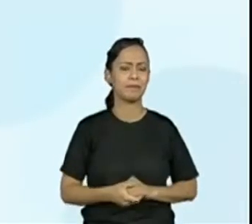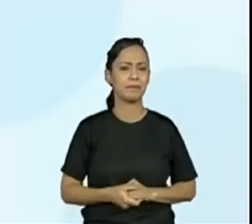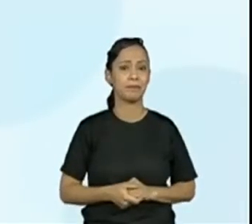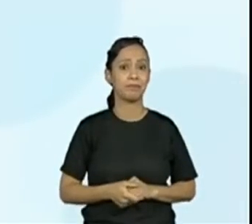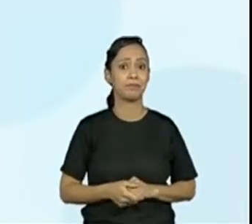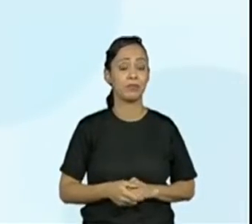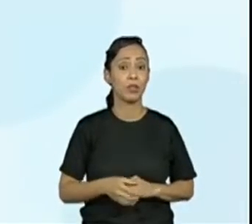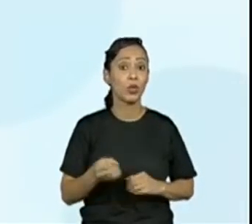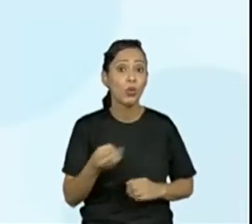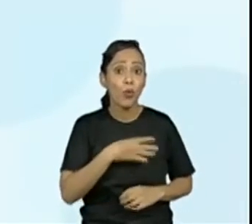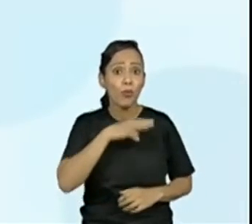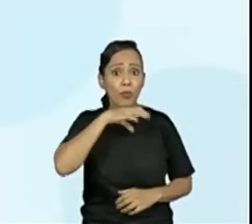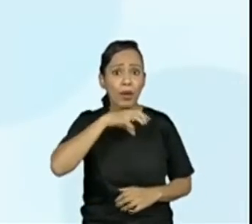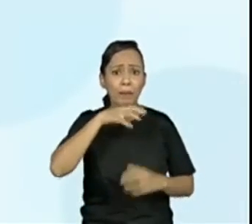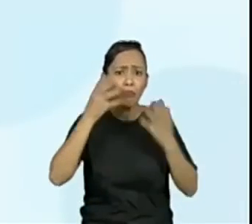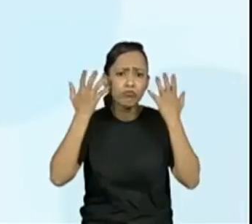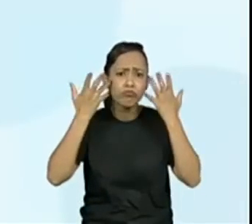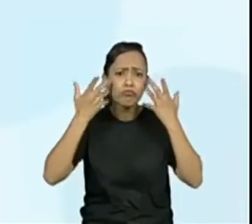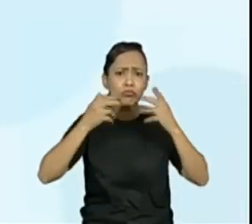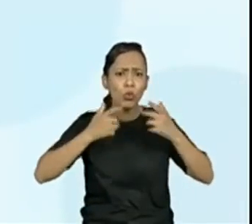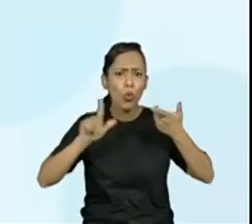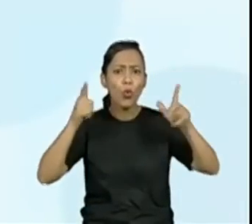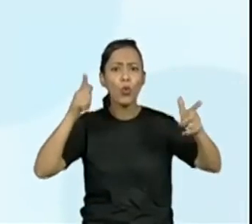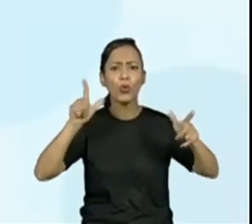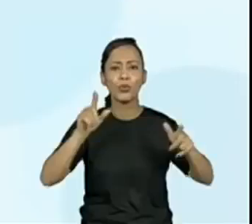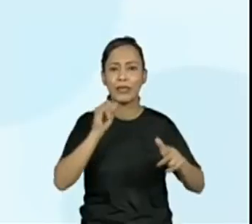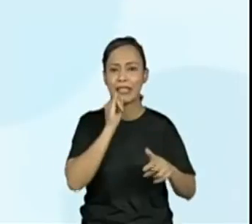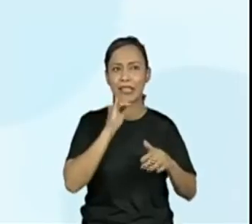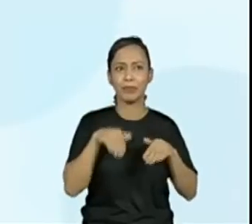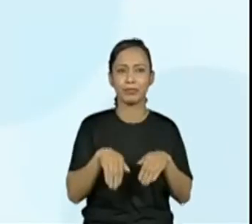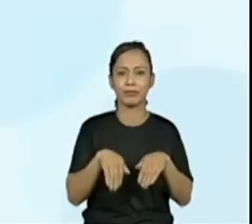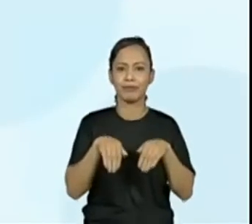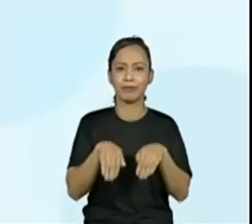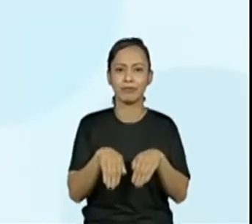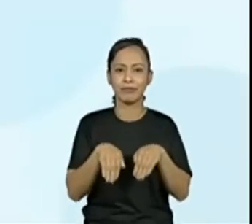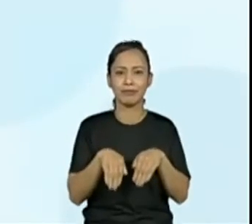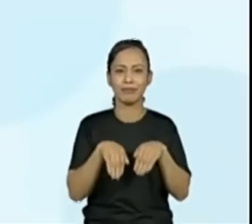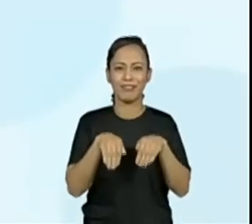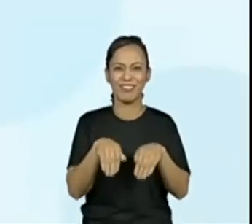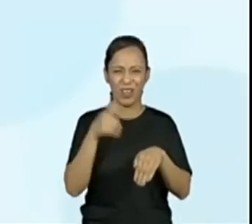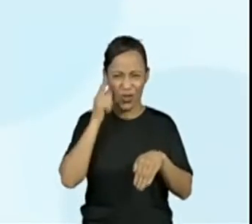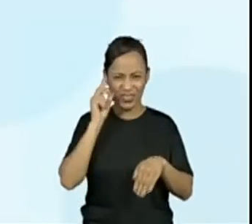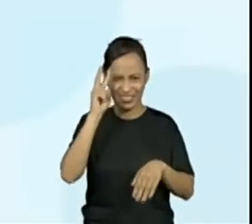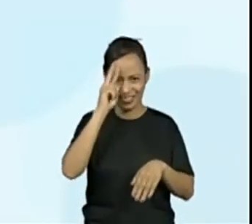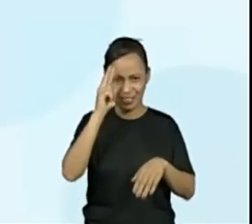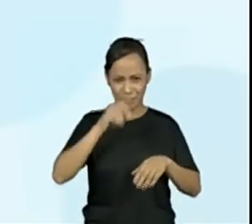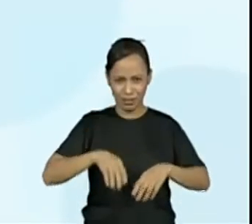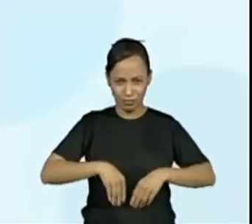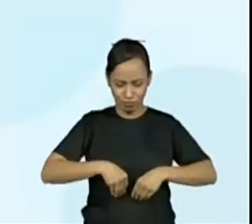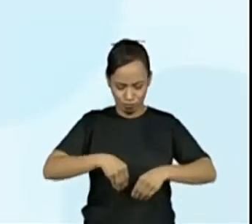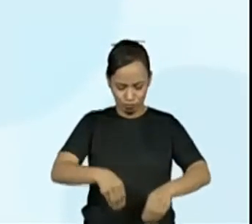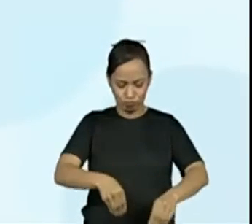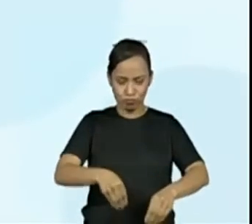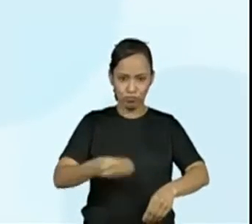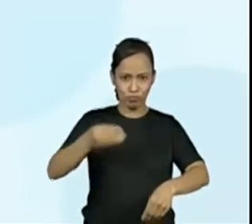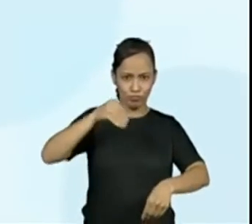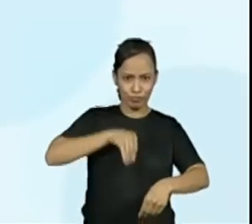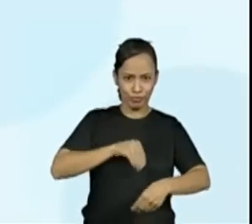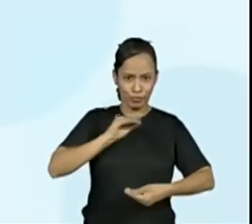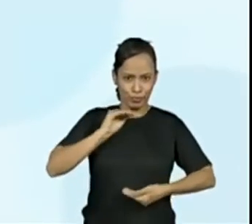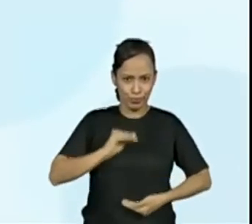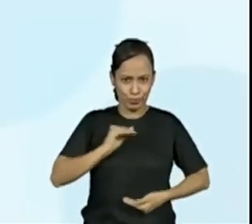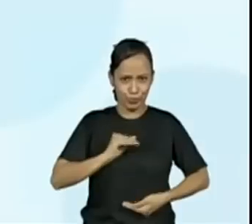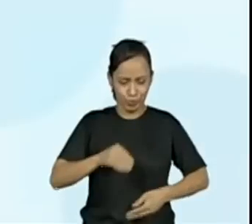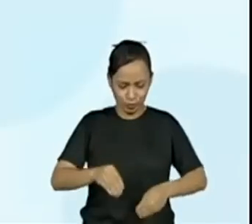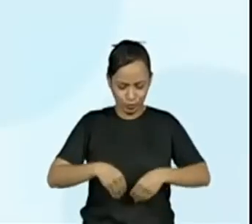Outros animais temos aí. Nós temos aqui o canguru. Estava na aula de ontem, não é, professor? Sim, nós vimos que ele tem um salto